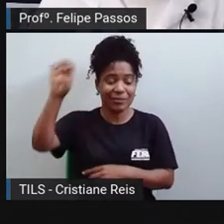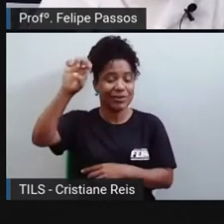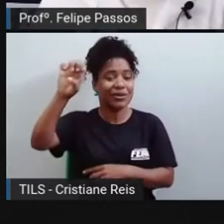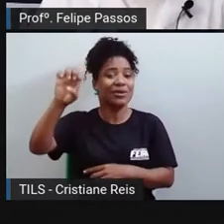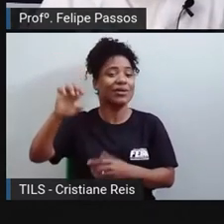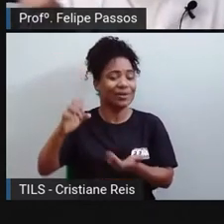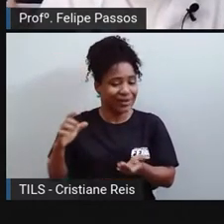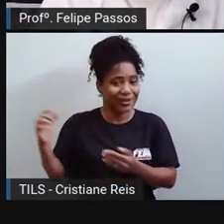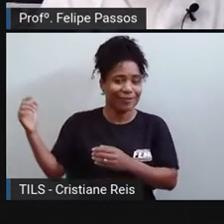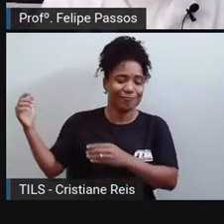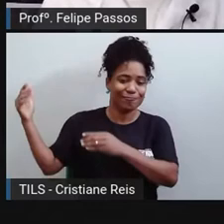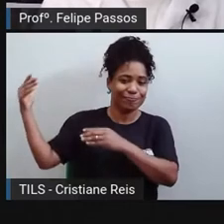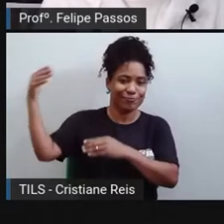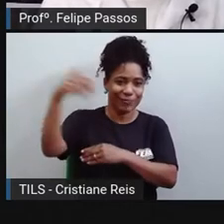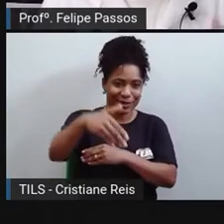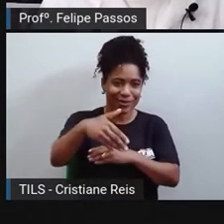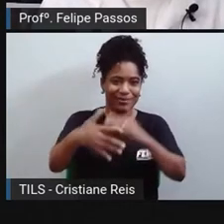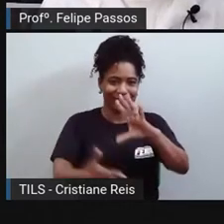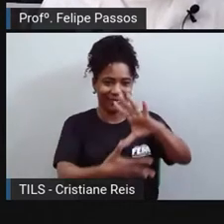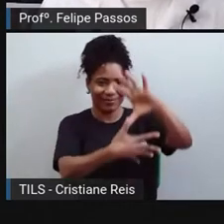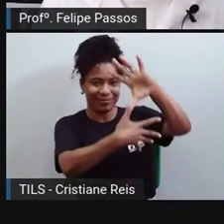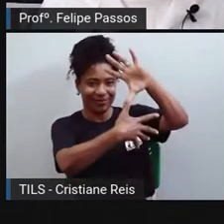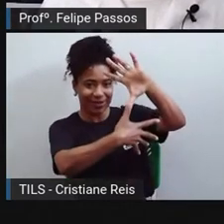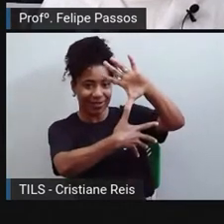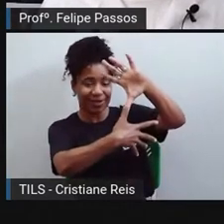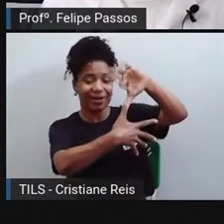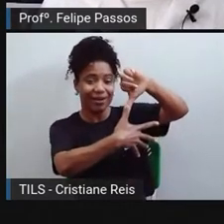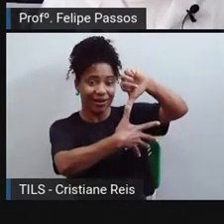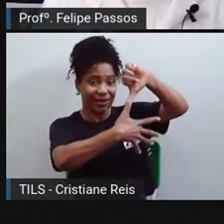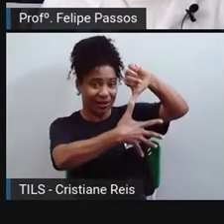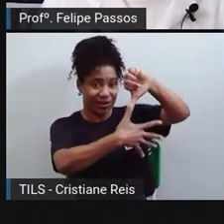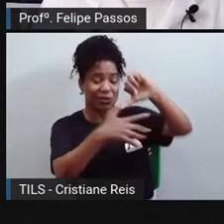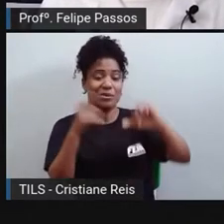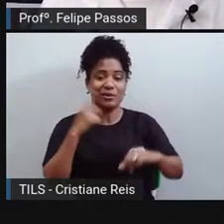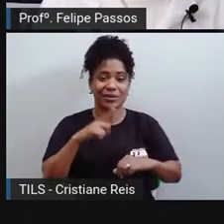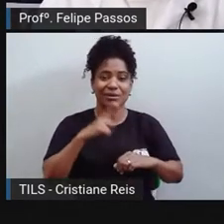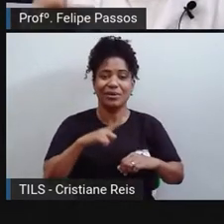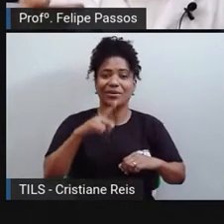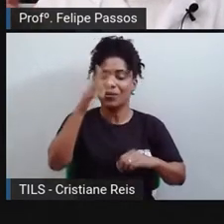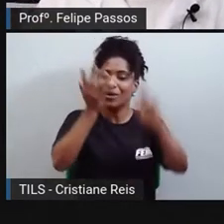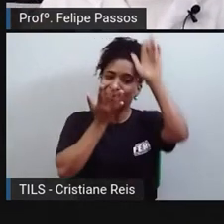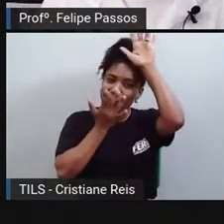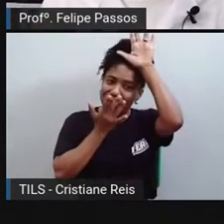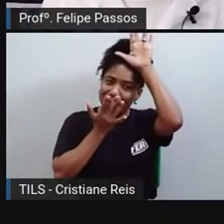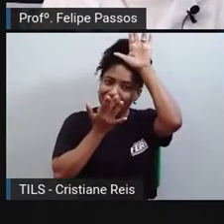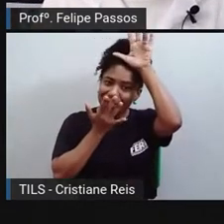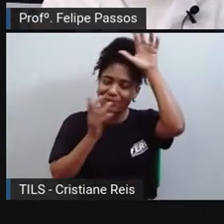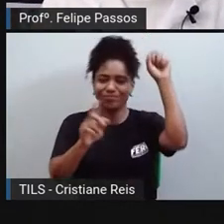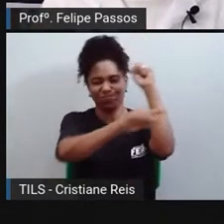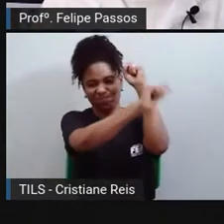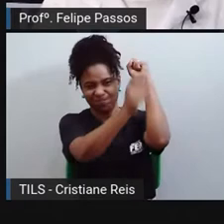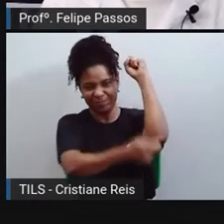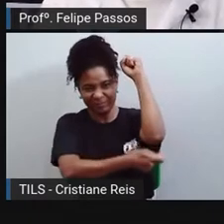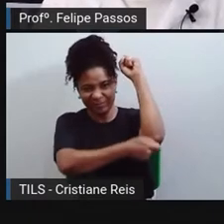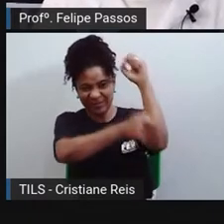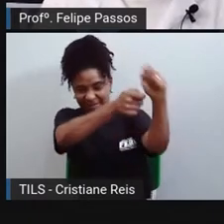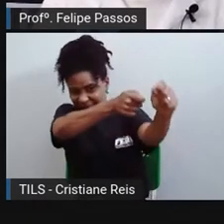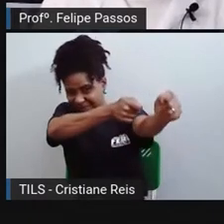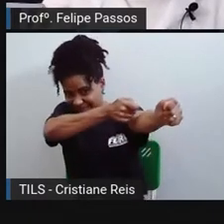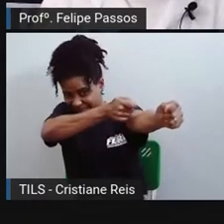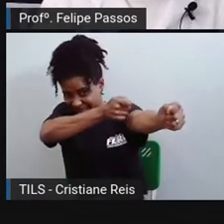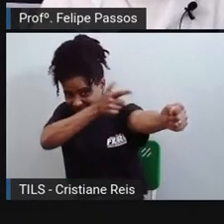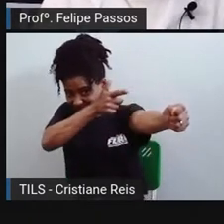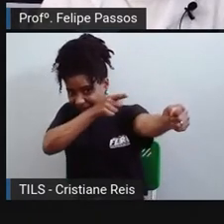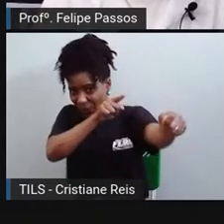índios, eles lutavam com porrete e arquiflecha. Os portugueses, de longe, atiravam. Então,